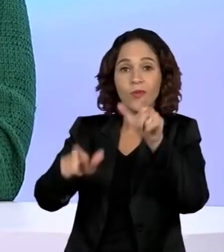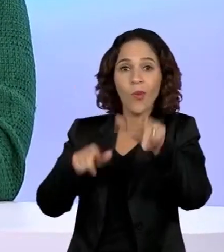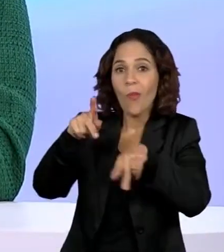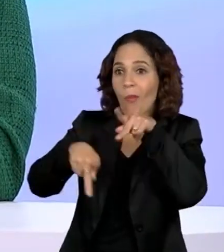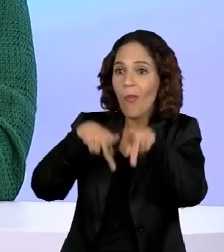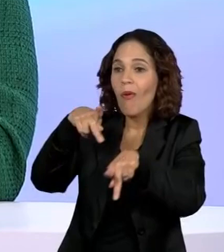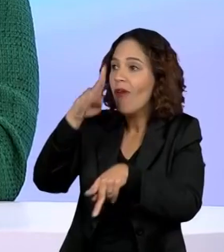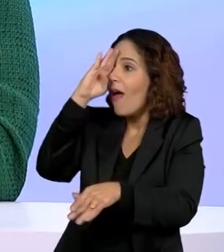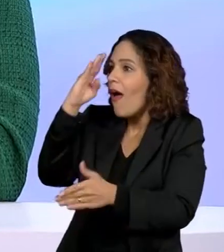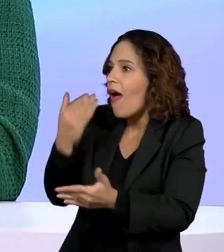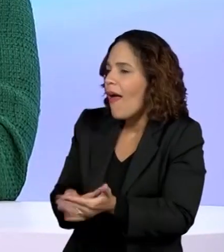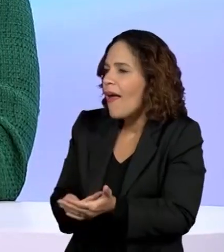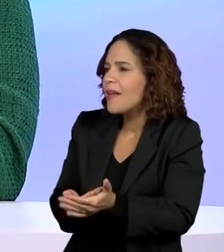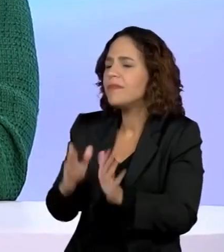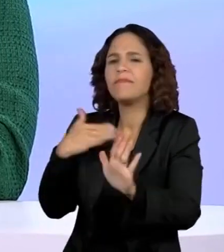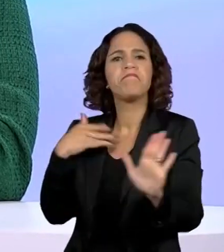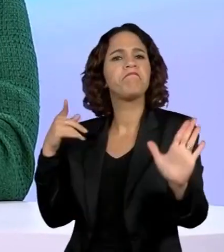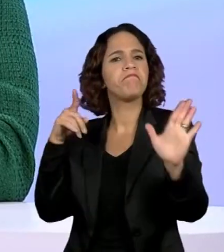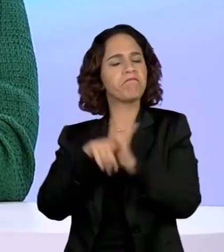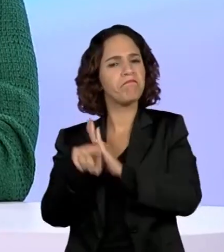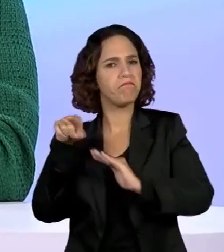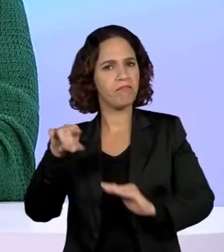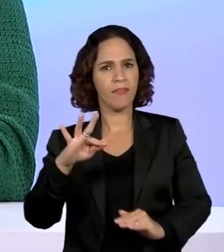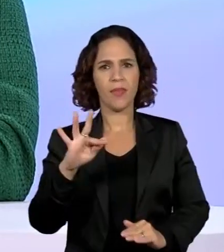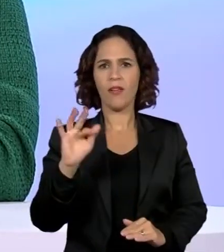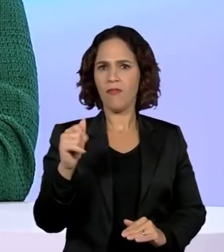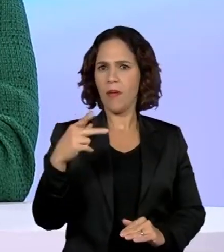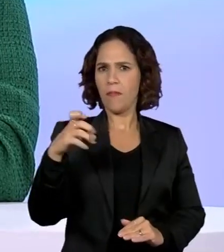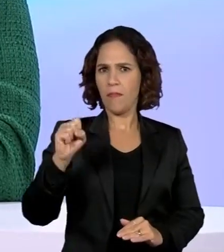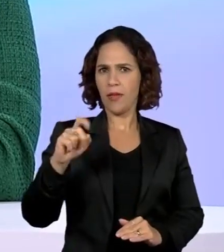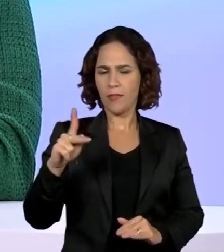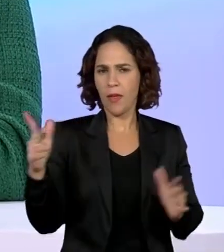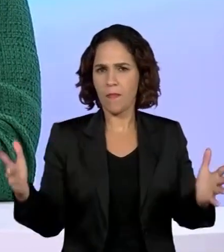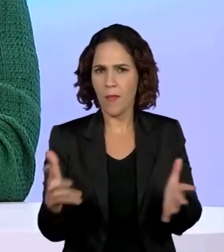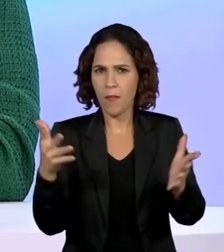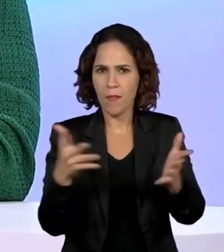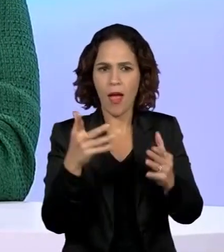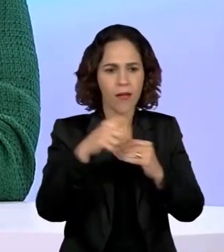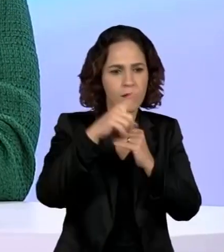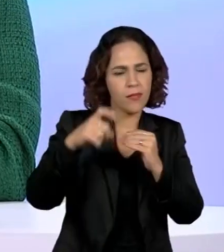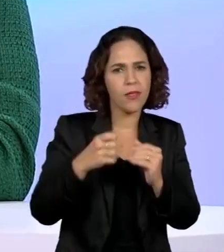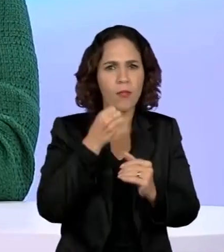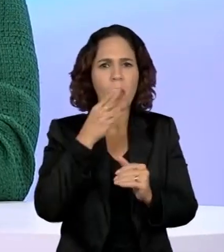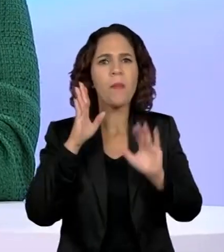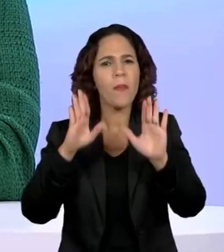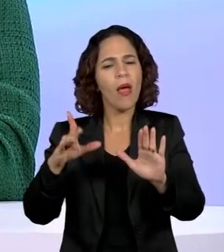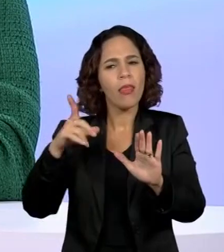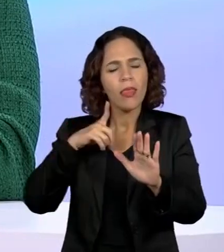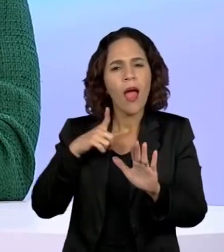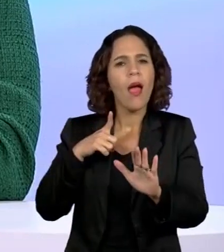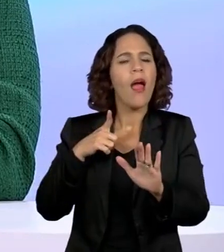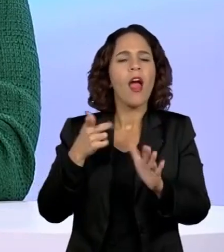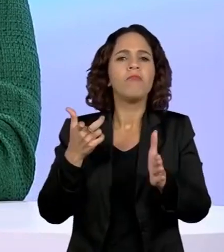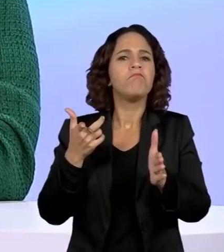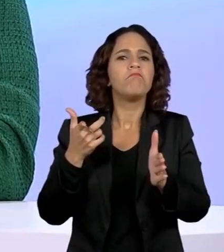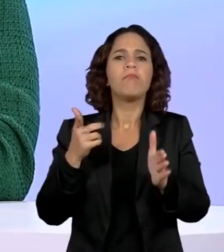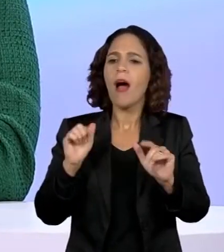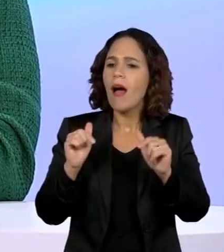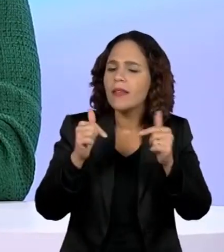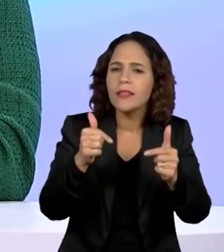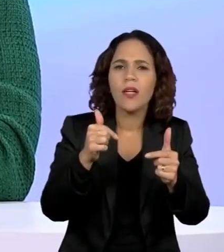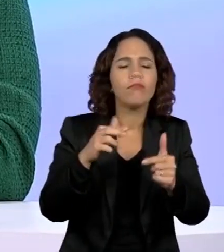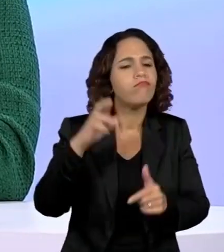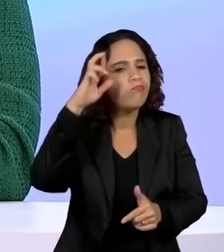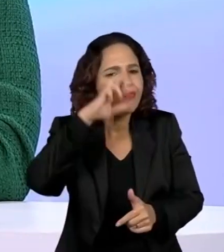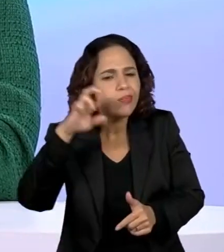saber de forma objetiva é a FAPESP, além de fomentar a boa ciência, ela tem alguma iniciativa para monitorar cientistas que por